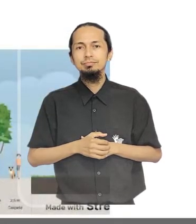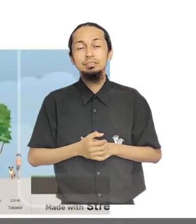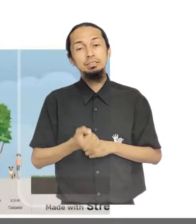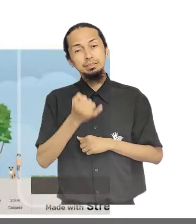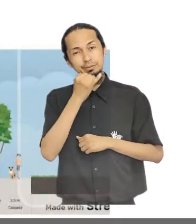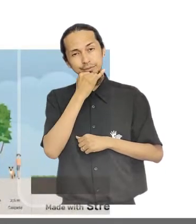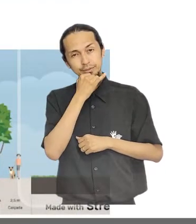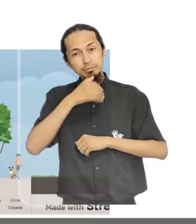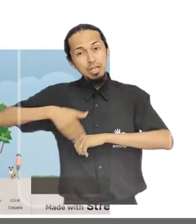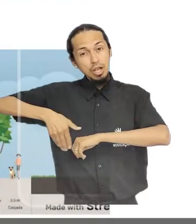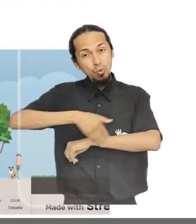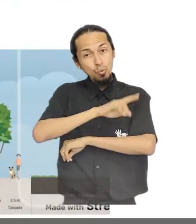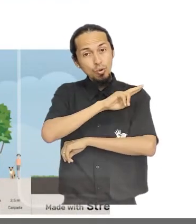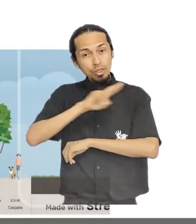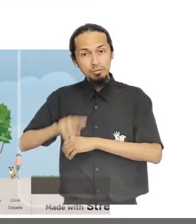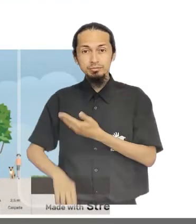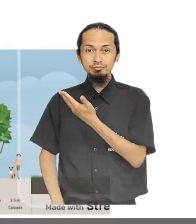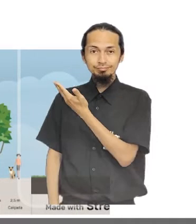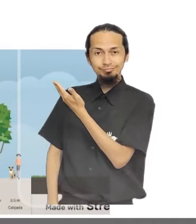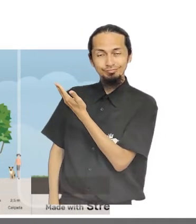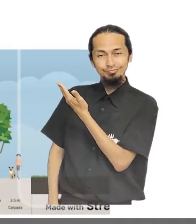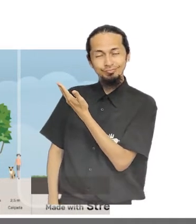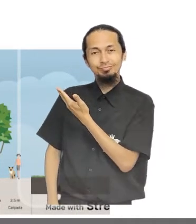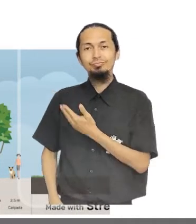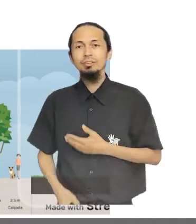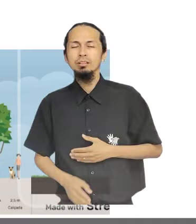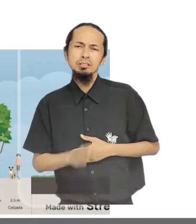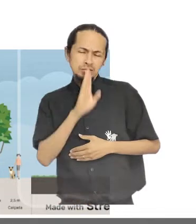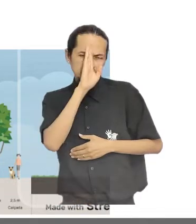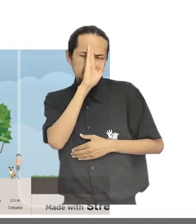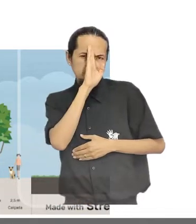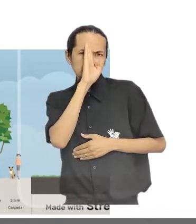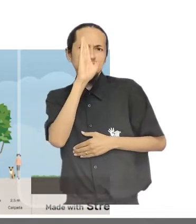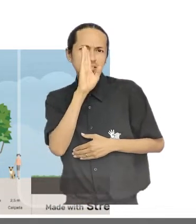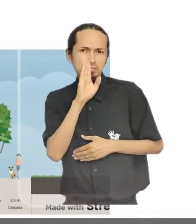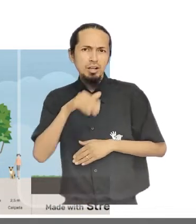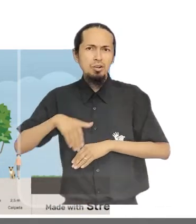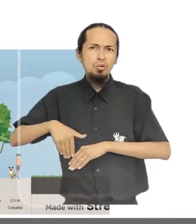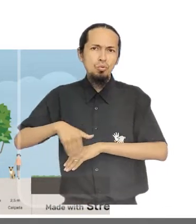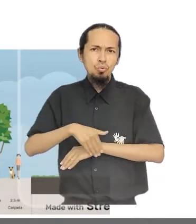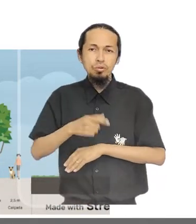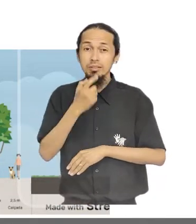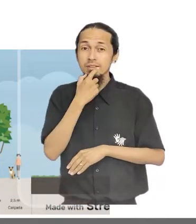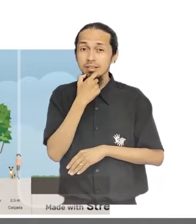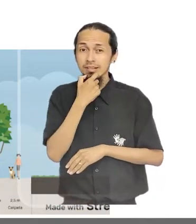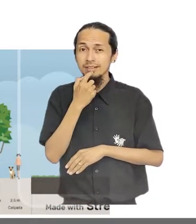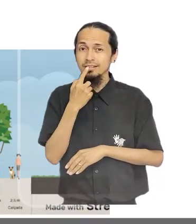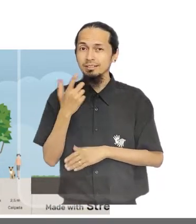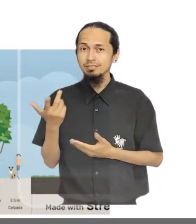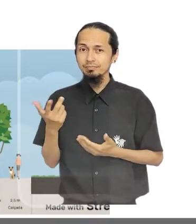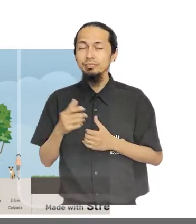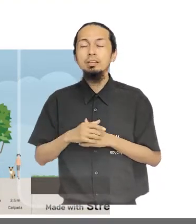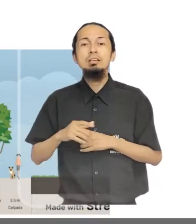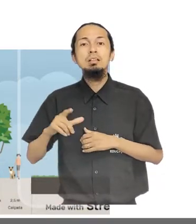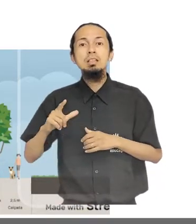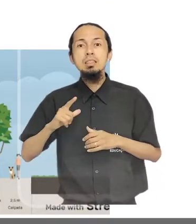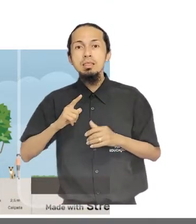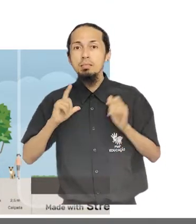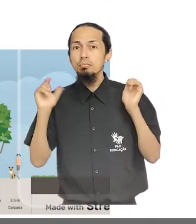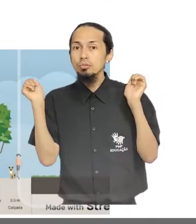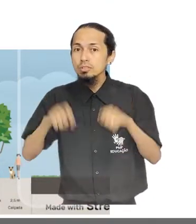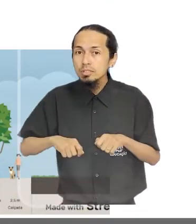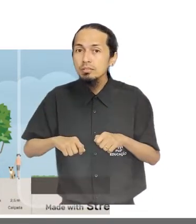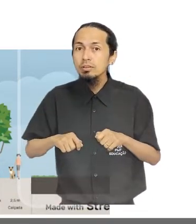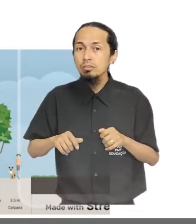Como exemplo, a rodovia João Galberto Soares, uma das principais vias dos ingleses, tem a previsão no Plano